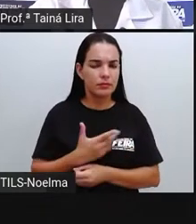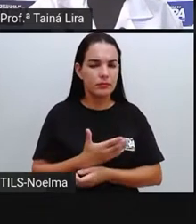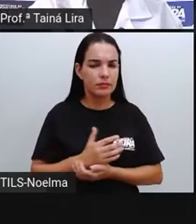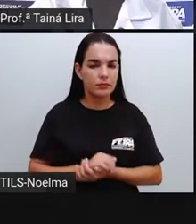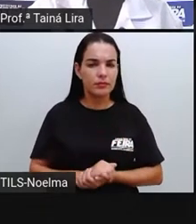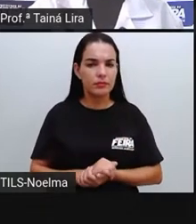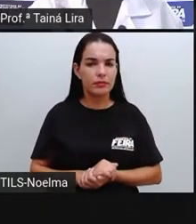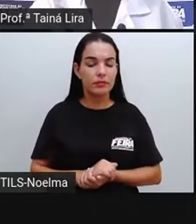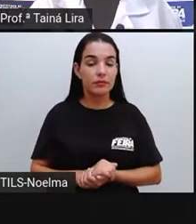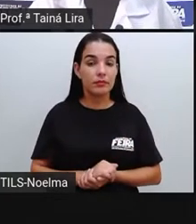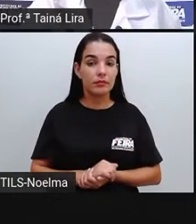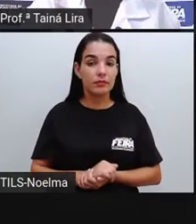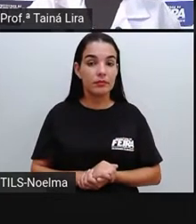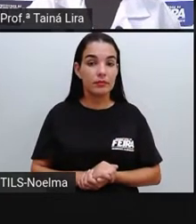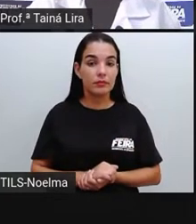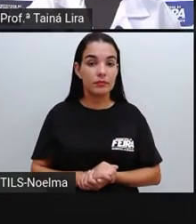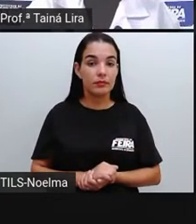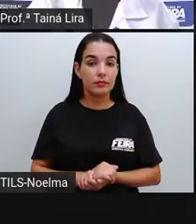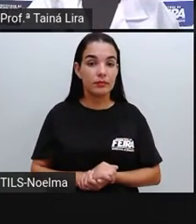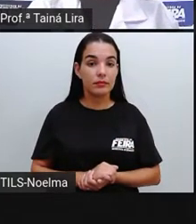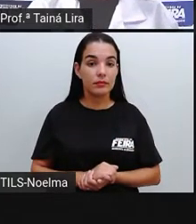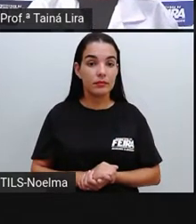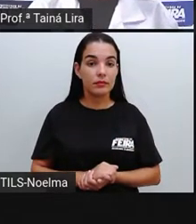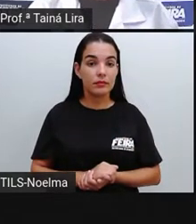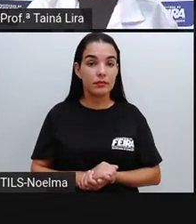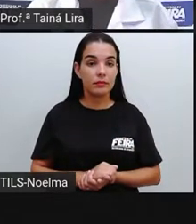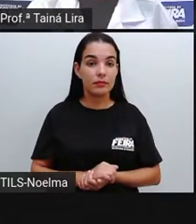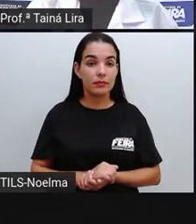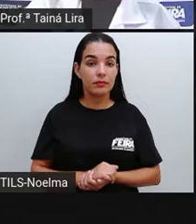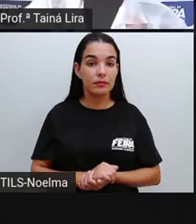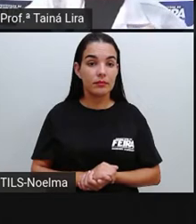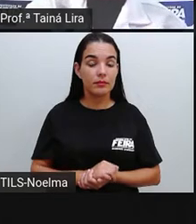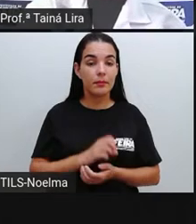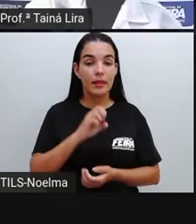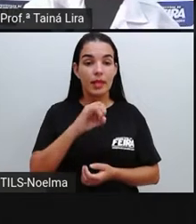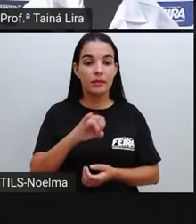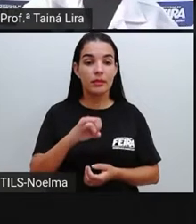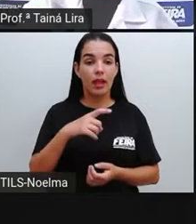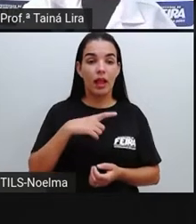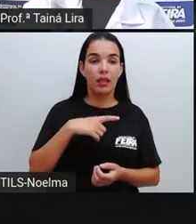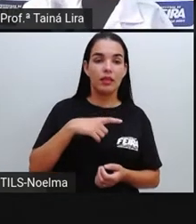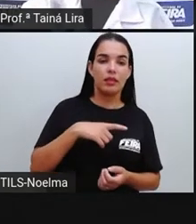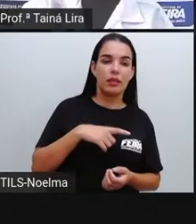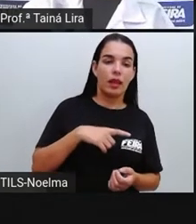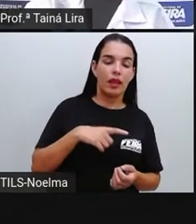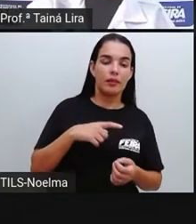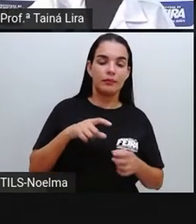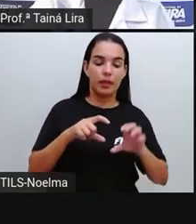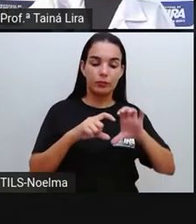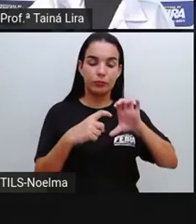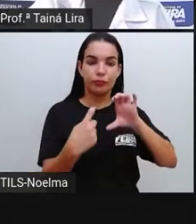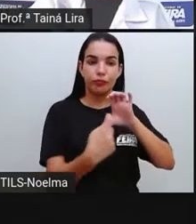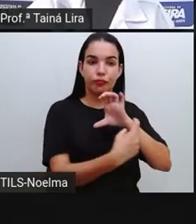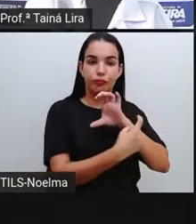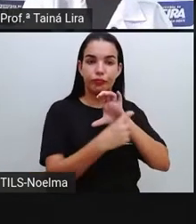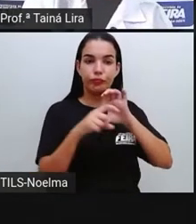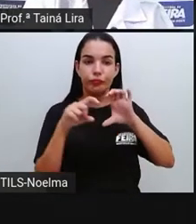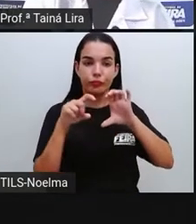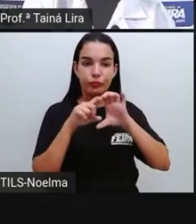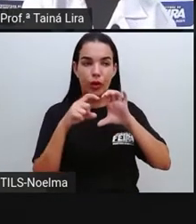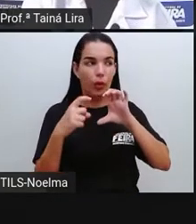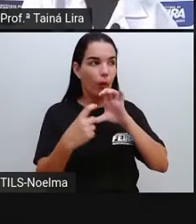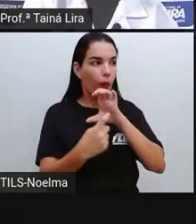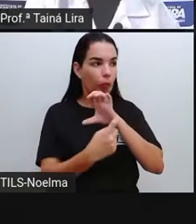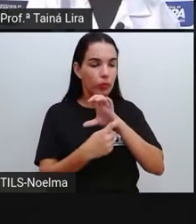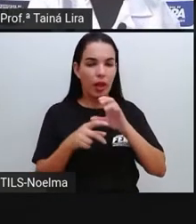produtos, né? E a gente quer saber, se a gente pegar essas embalagens, esses rótulos aí,